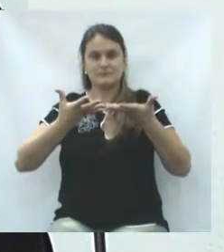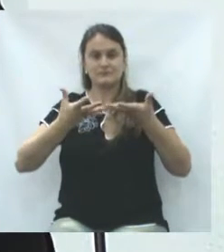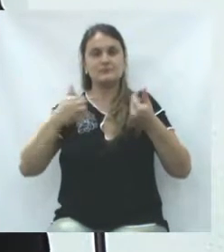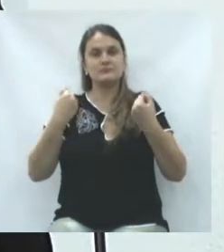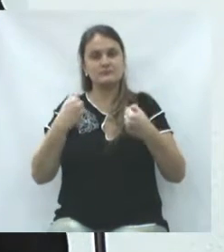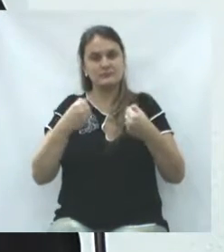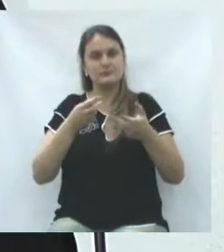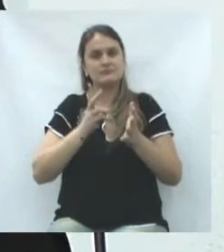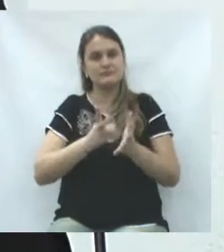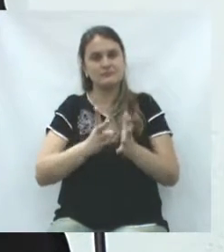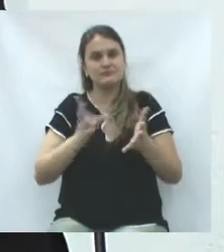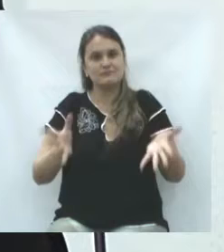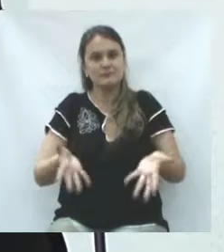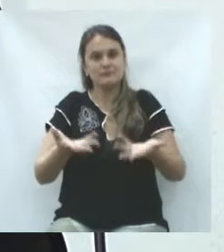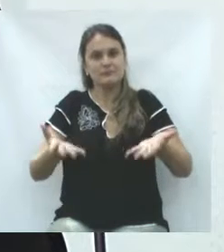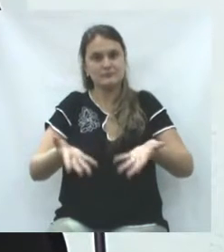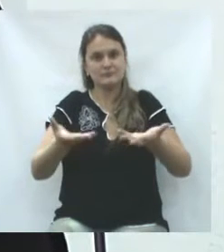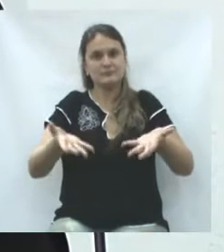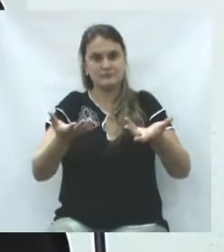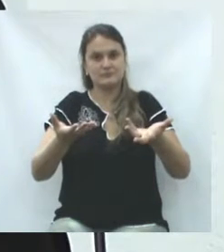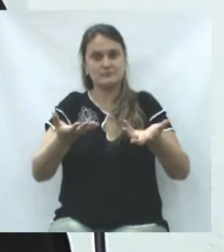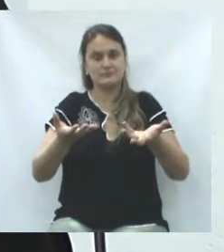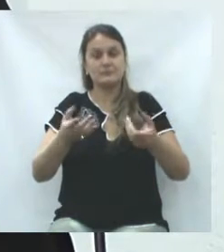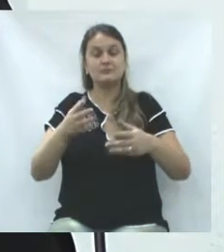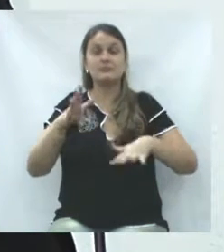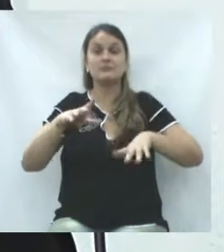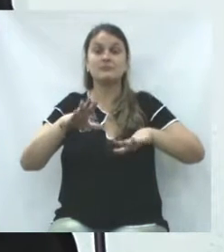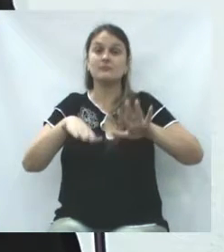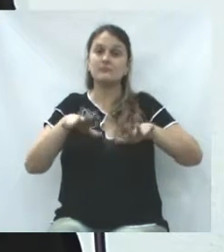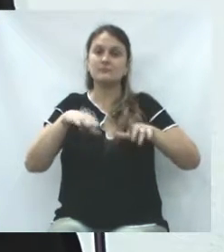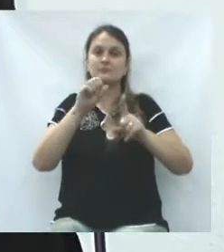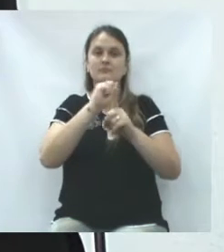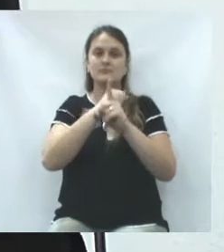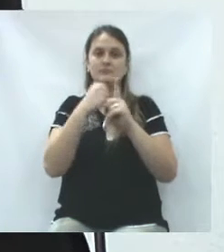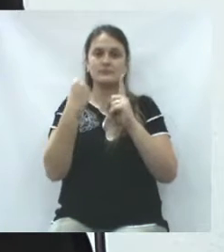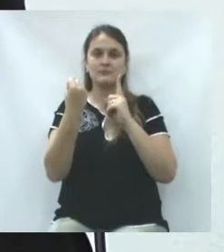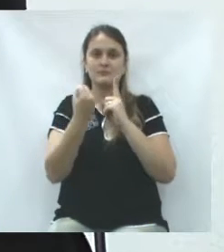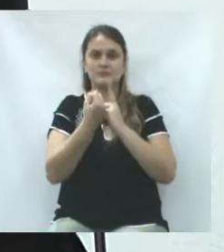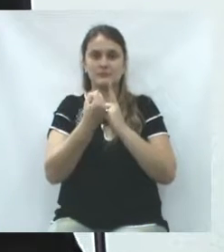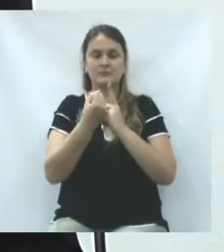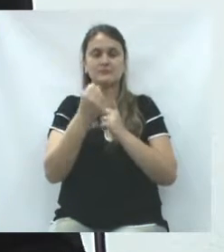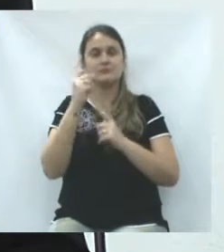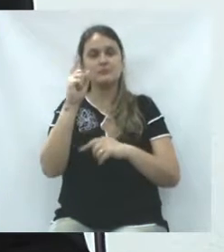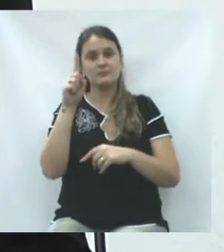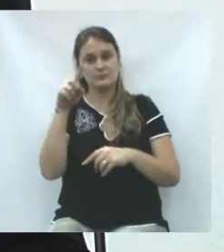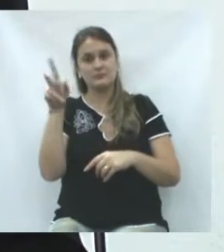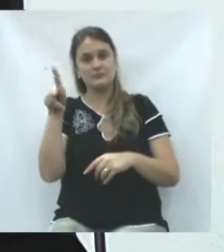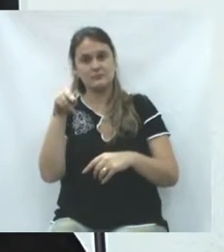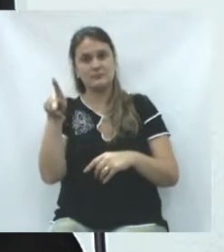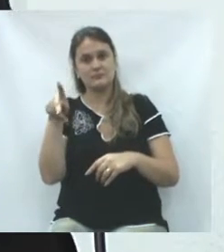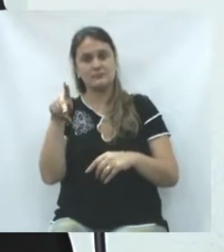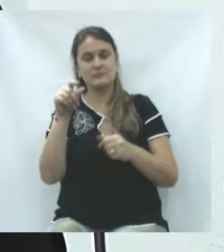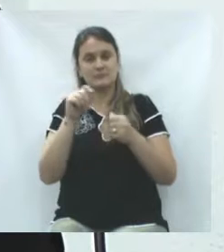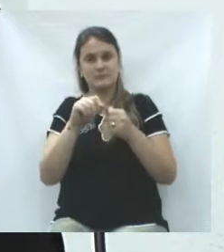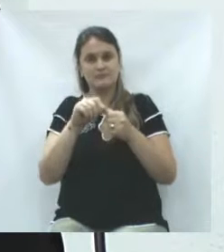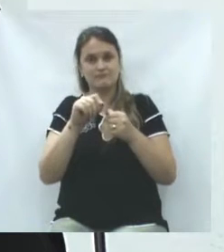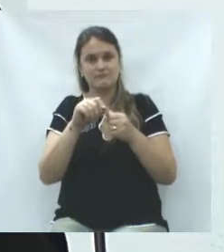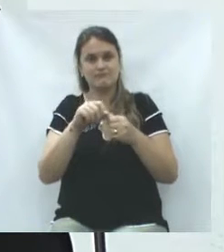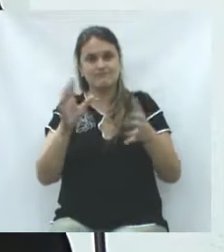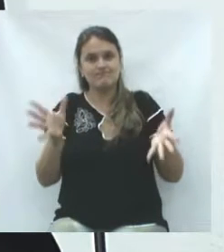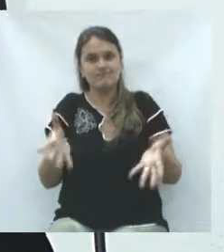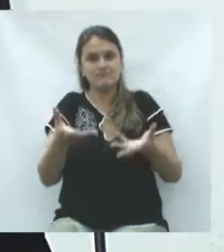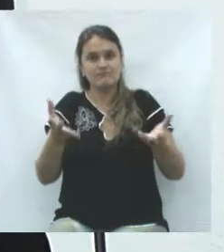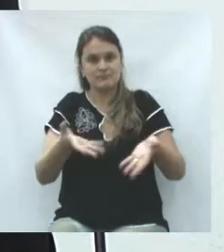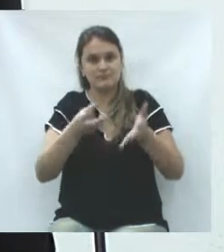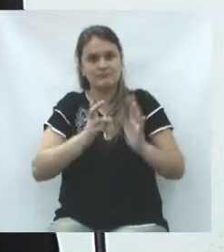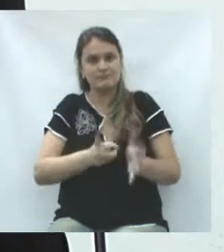ela precisa ser mantida. E, na maioria dos casos na sociedade, são os professores que o fazem,